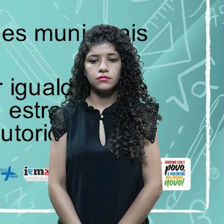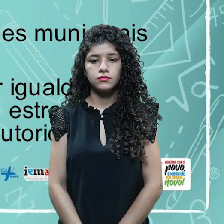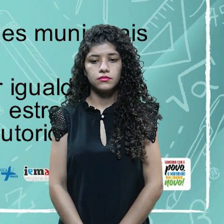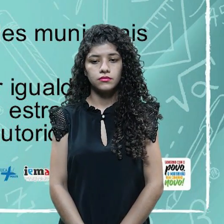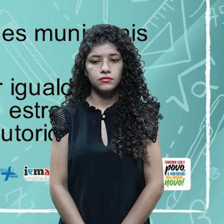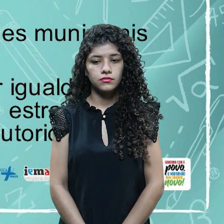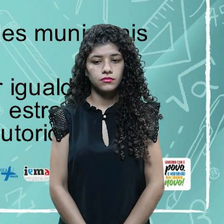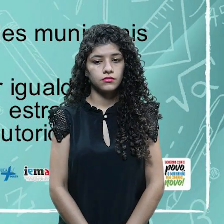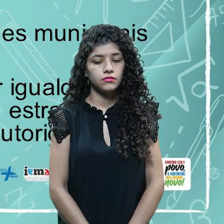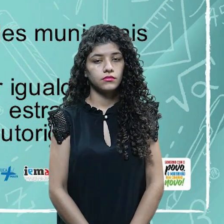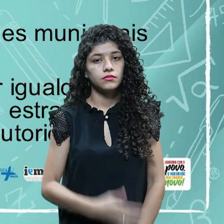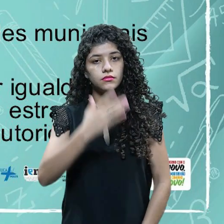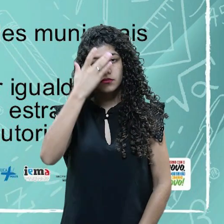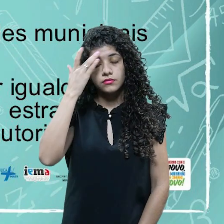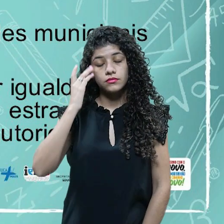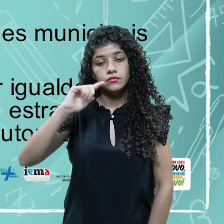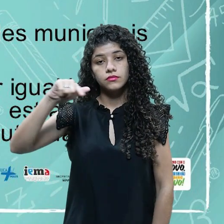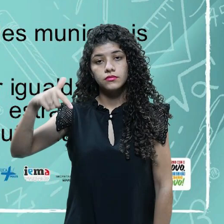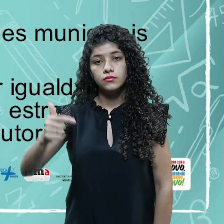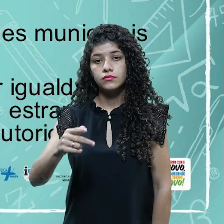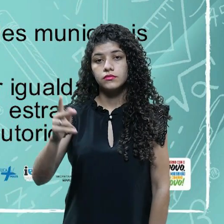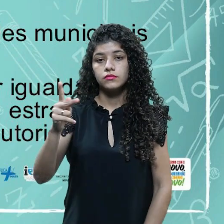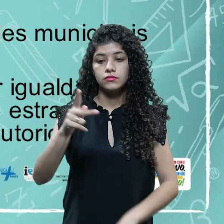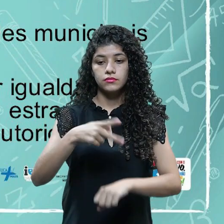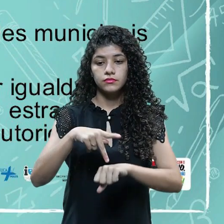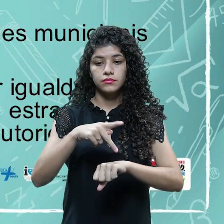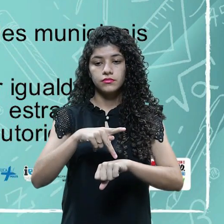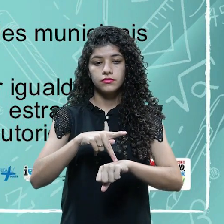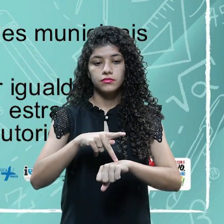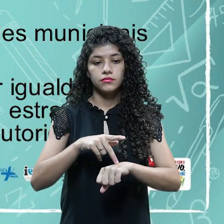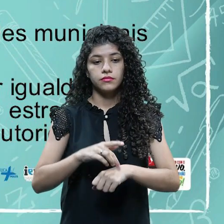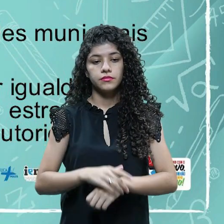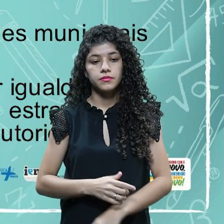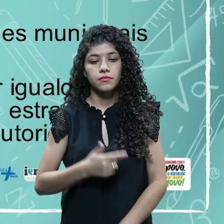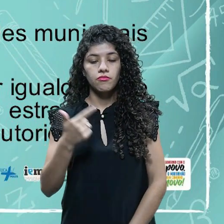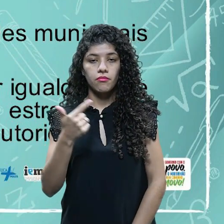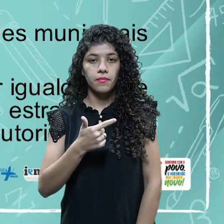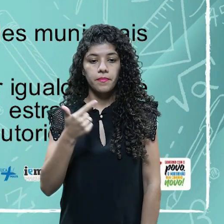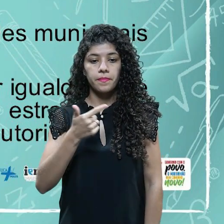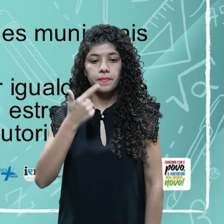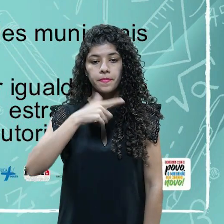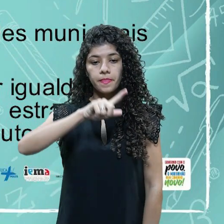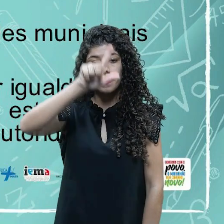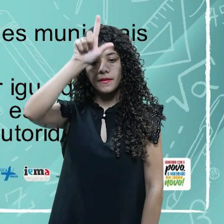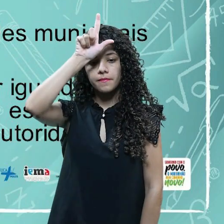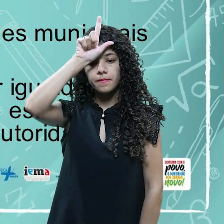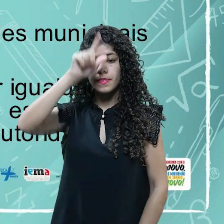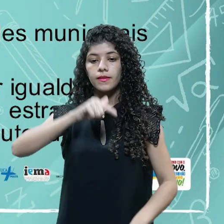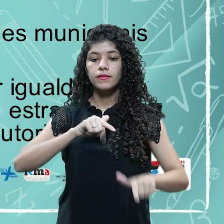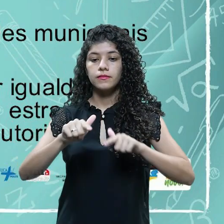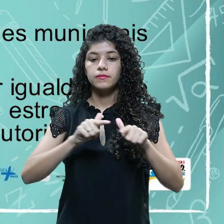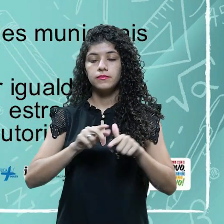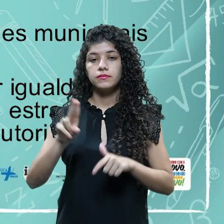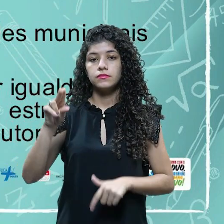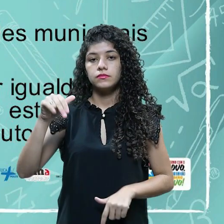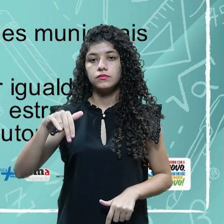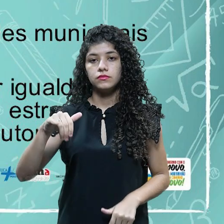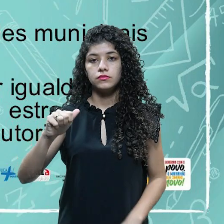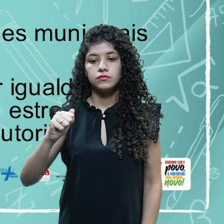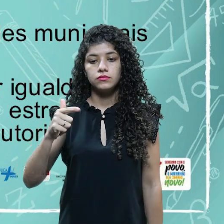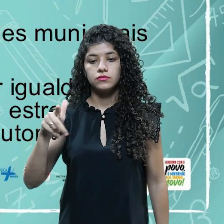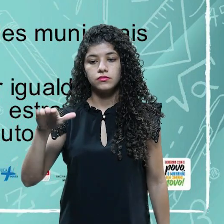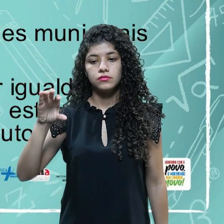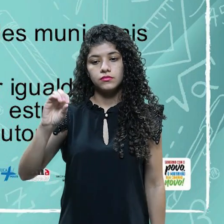estrangeiros. Então, segundo, autoridades e funcionários da União. Terceiro, autoridades e funcionários